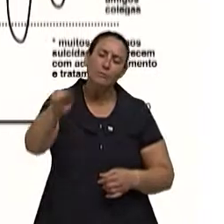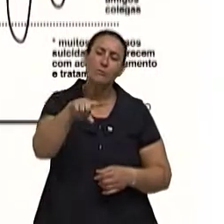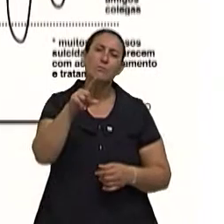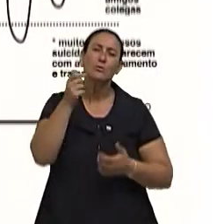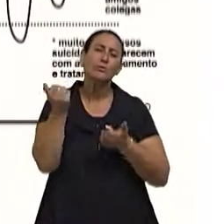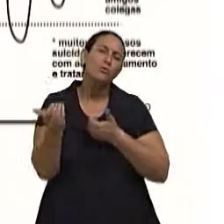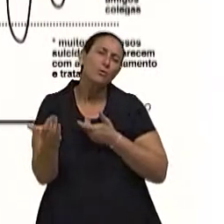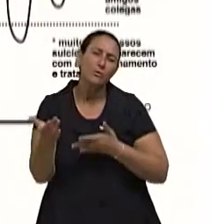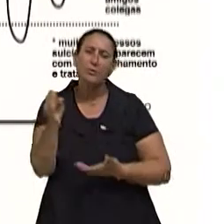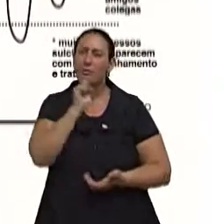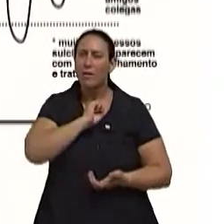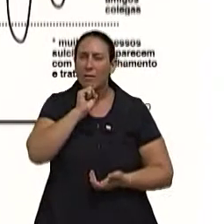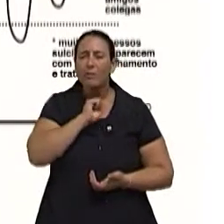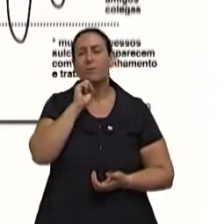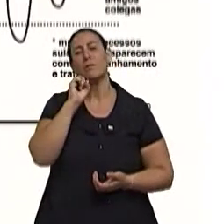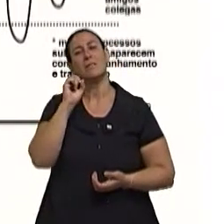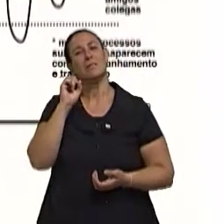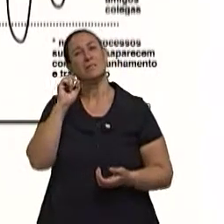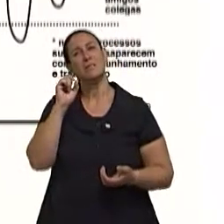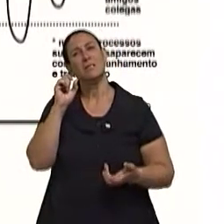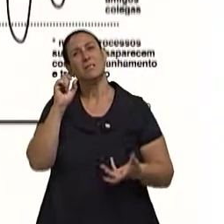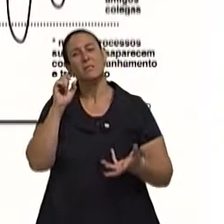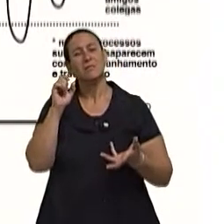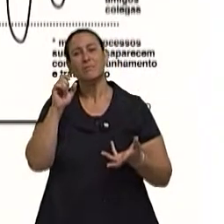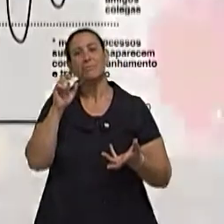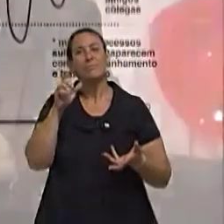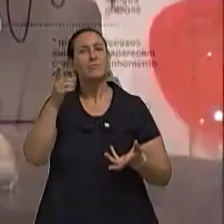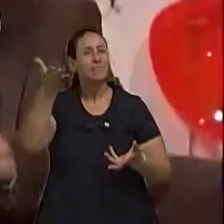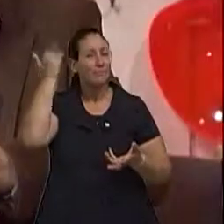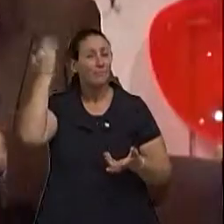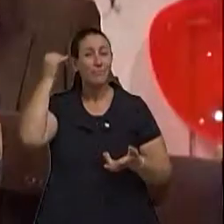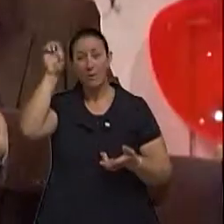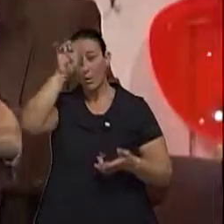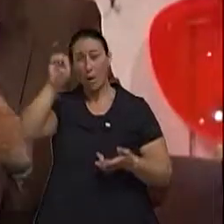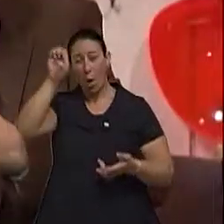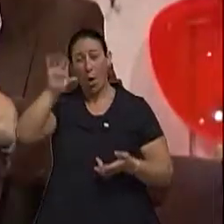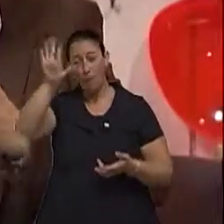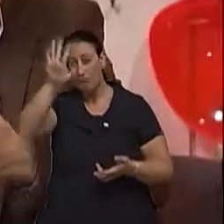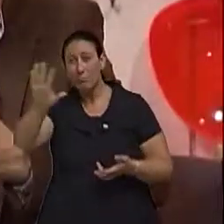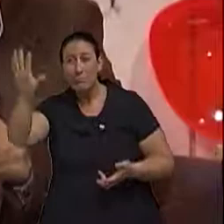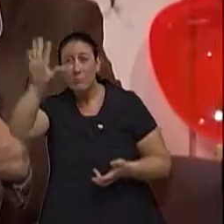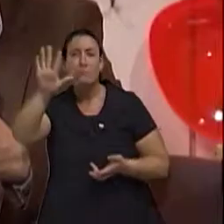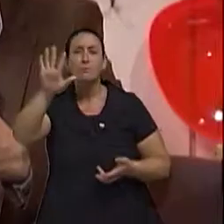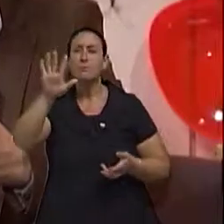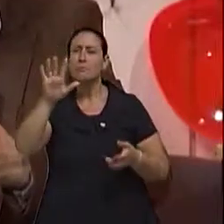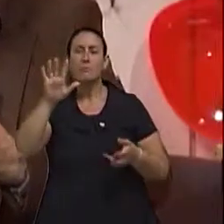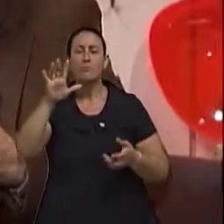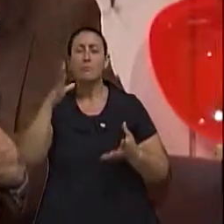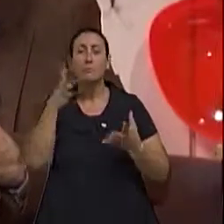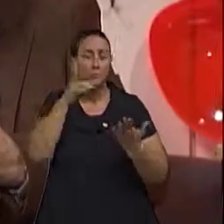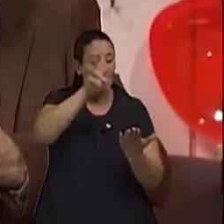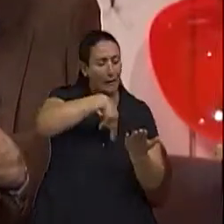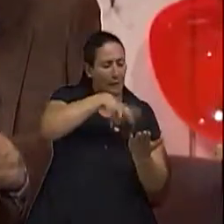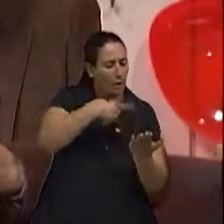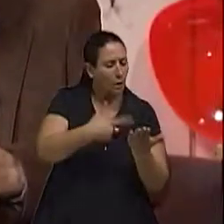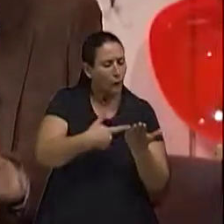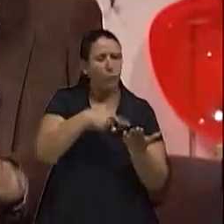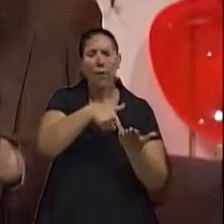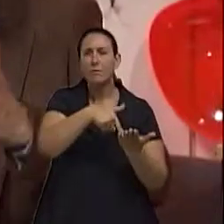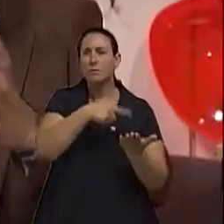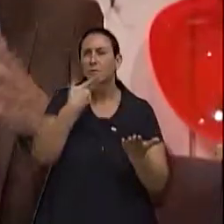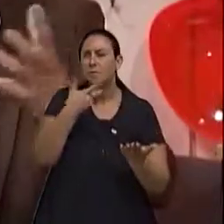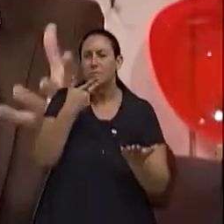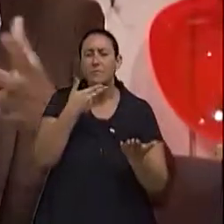onde houve uma epidemia de suicídio na Europa após a leitura desse livro, que era